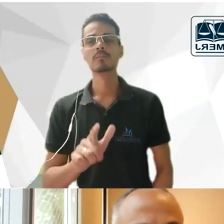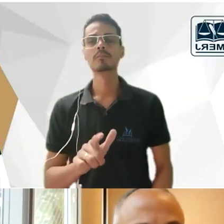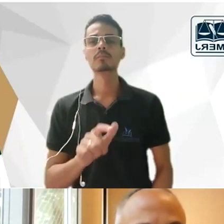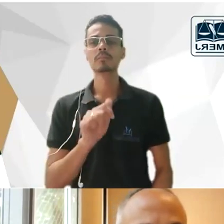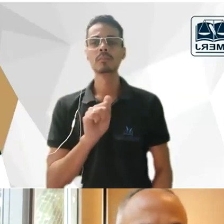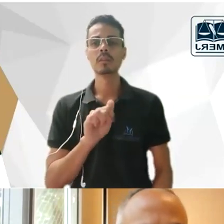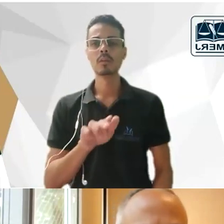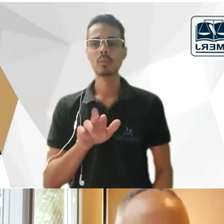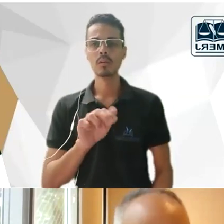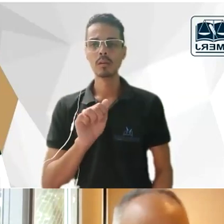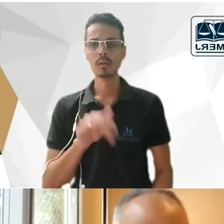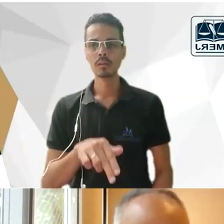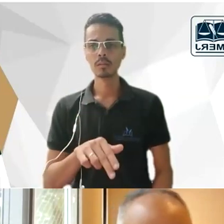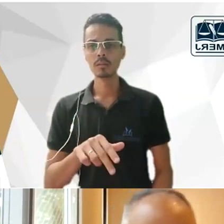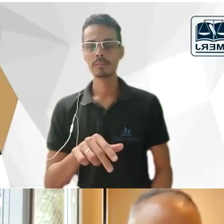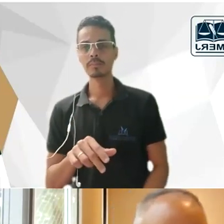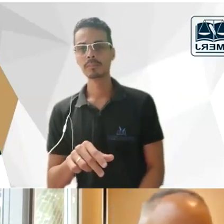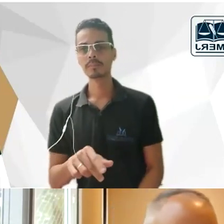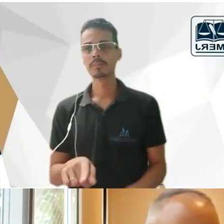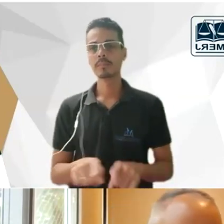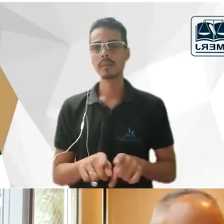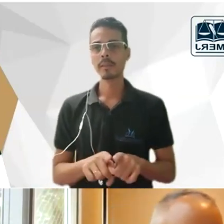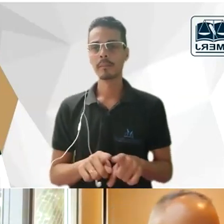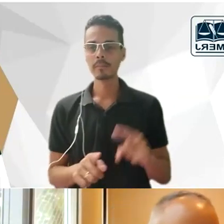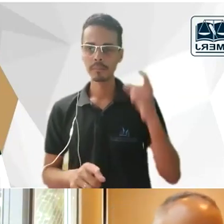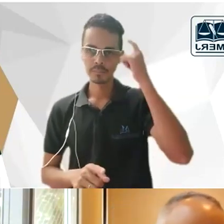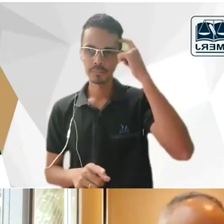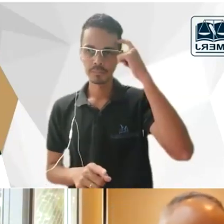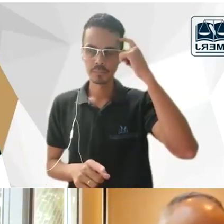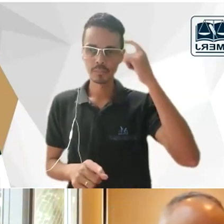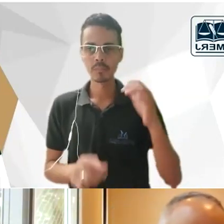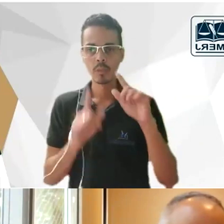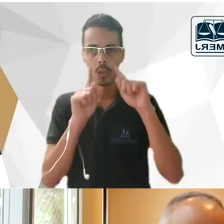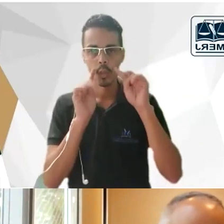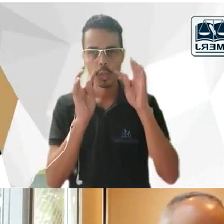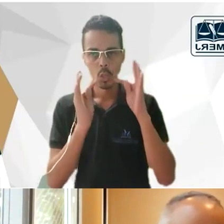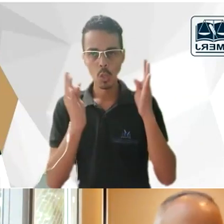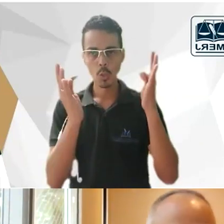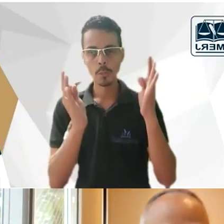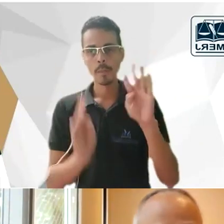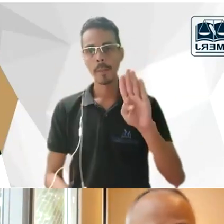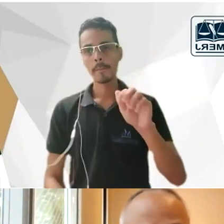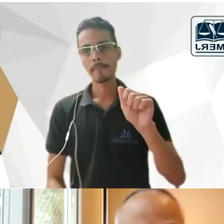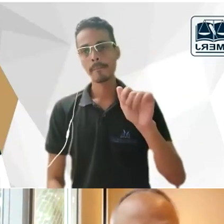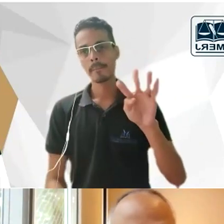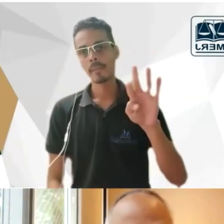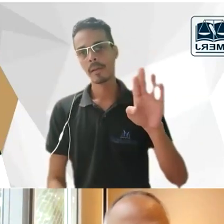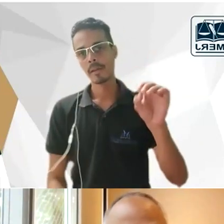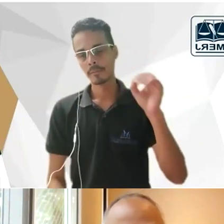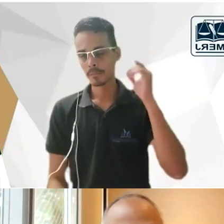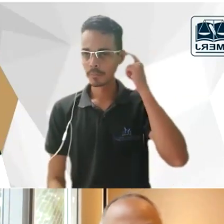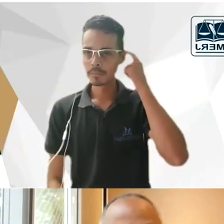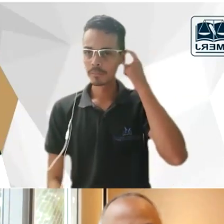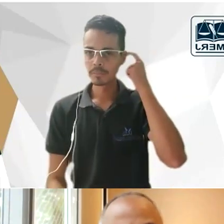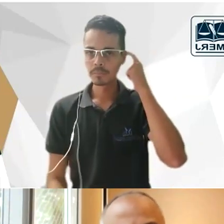também sobre o pensamento de Tobias Barreto mas ele nesse ponto na parte do